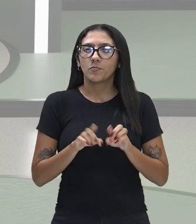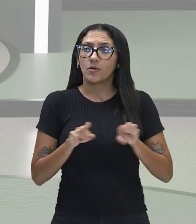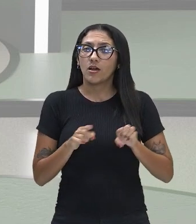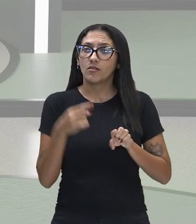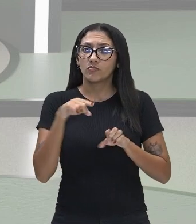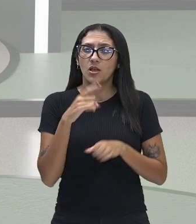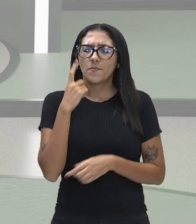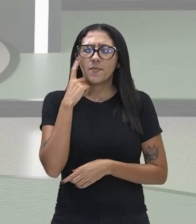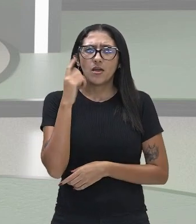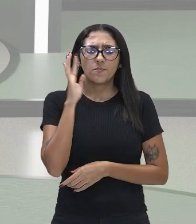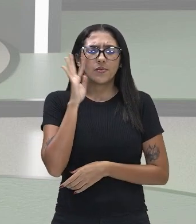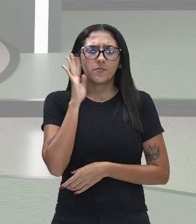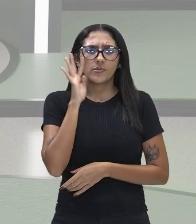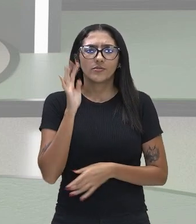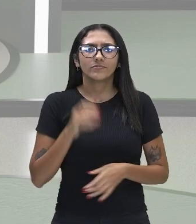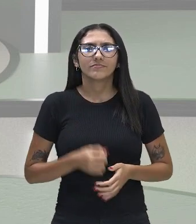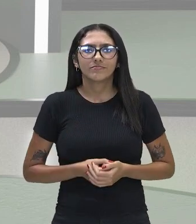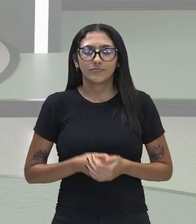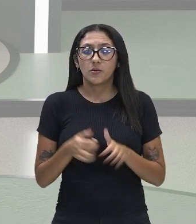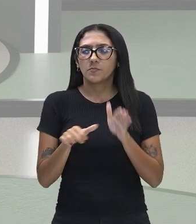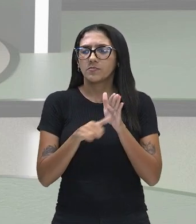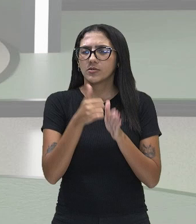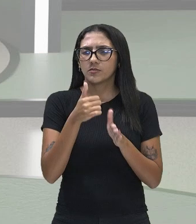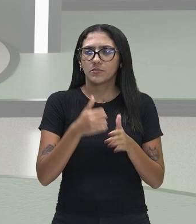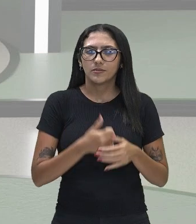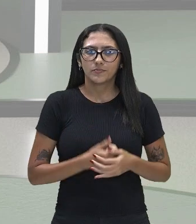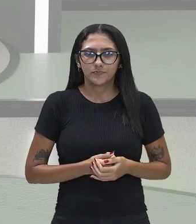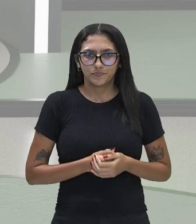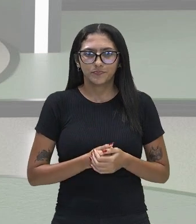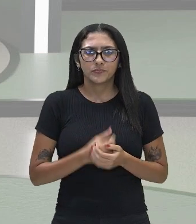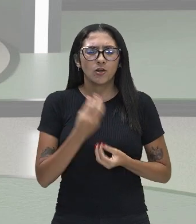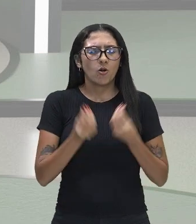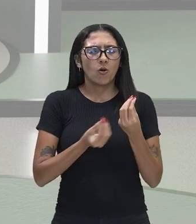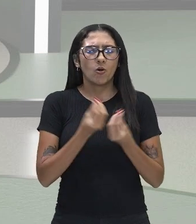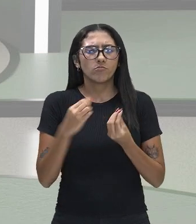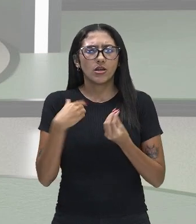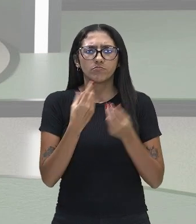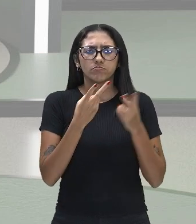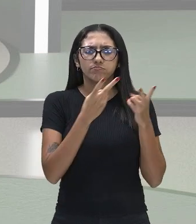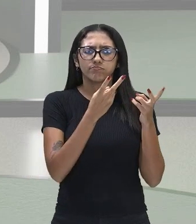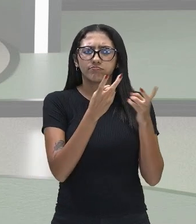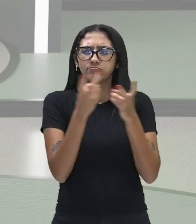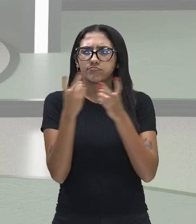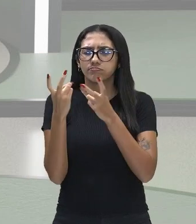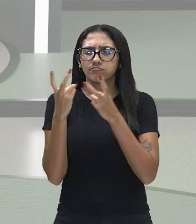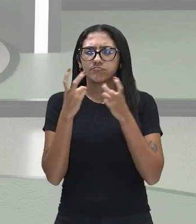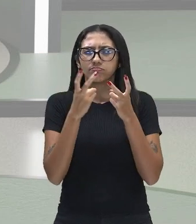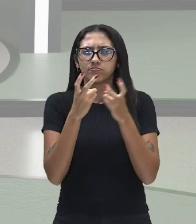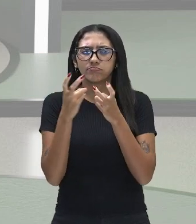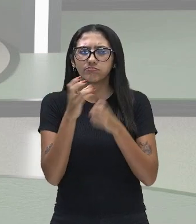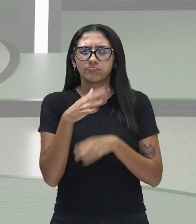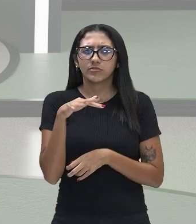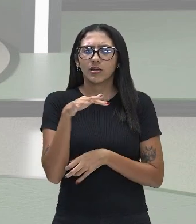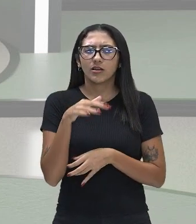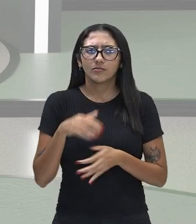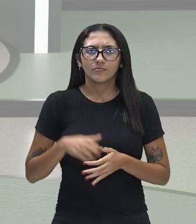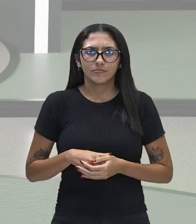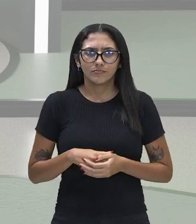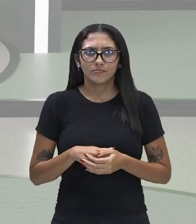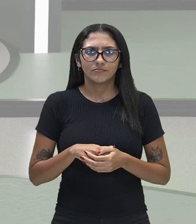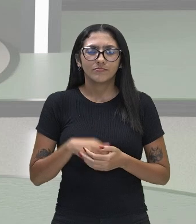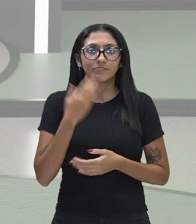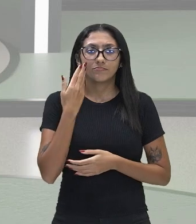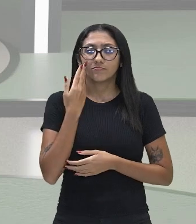A primeira delas, como que nós percebemos o ambiente? Como é possível? Aí está apresentada uma paisagem